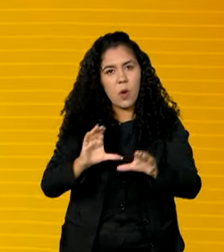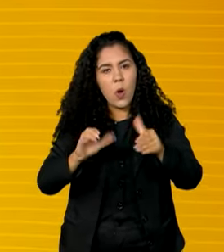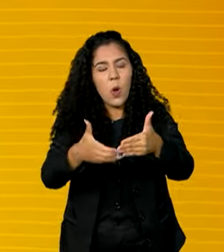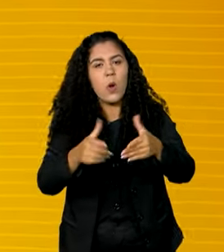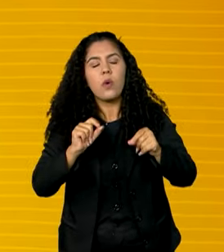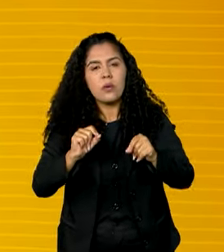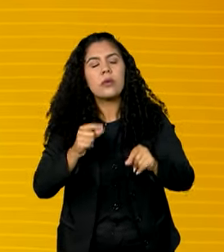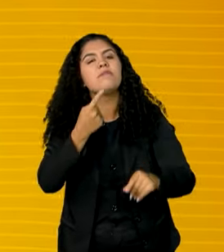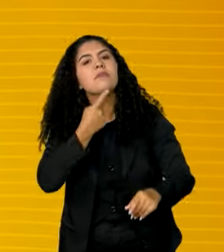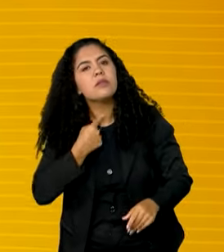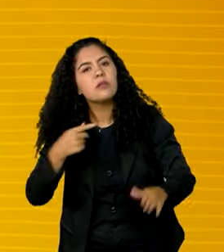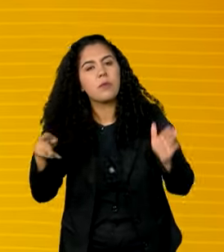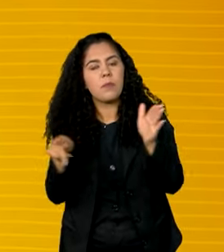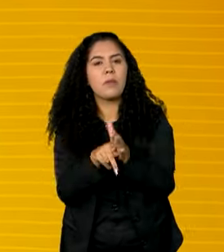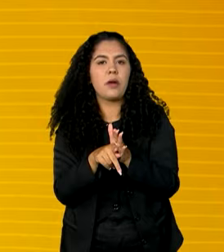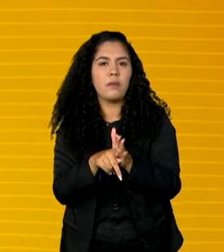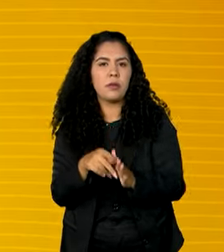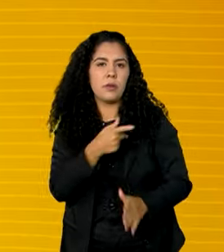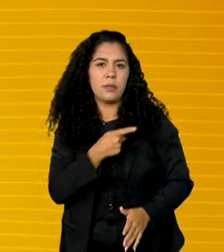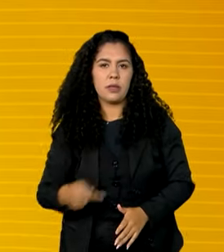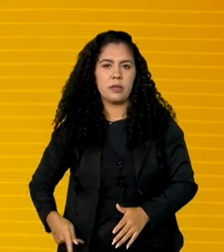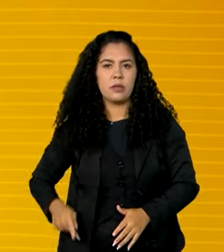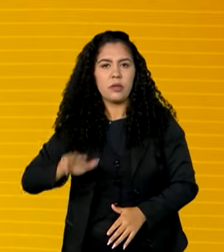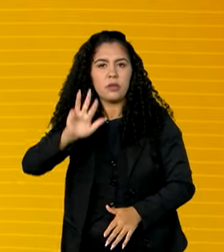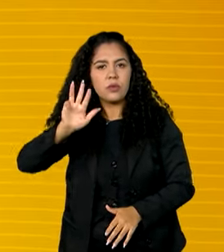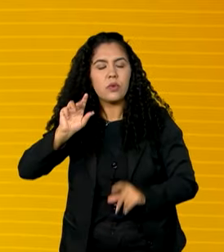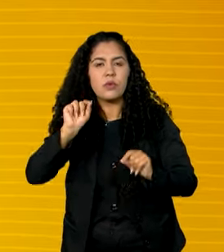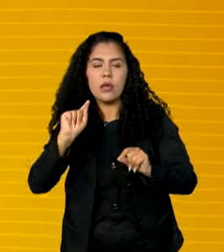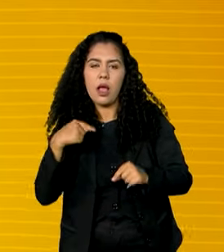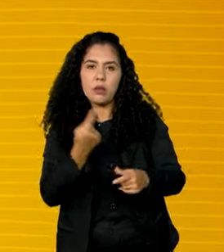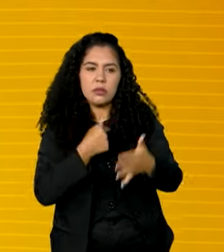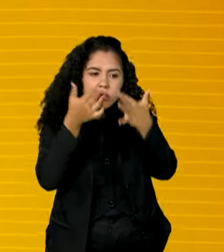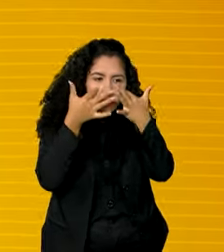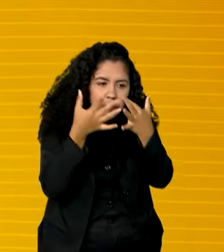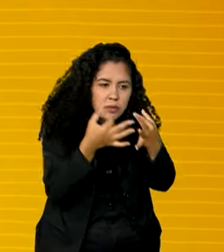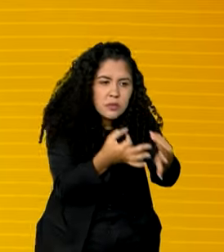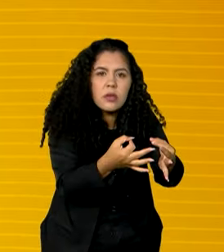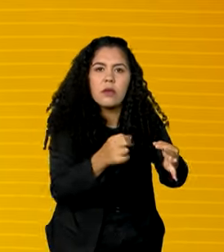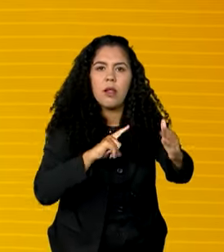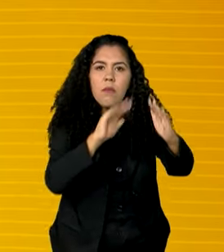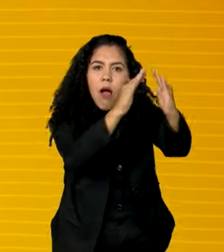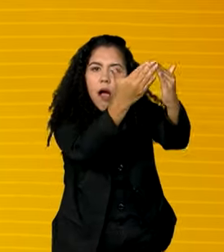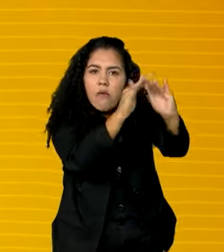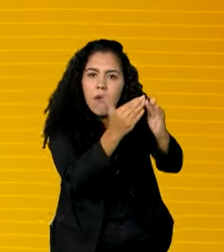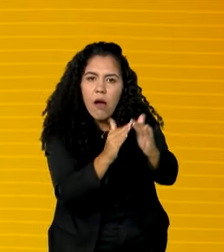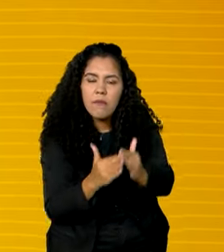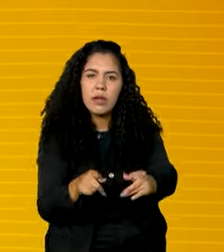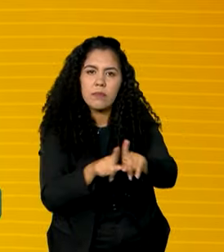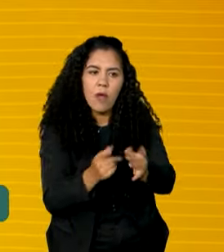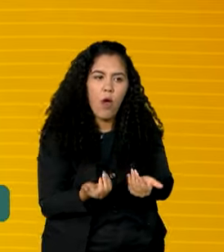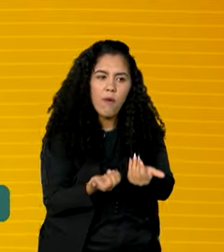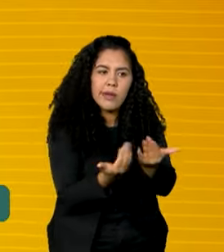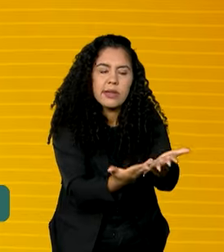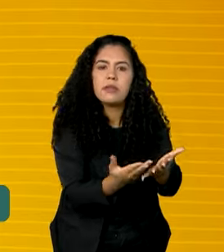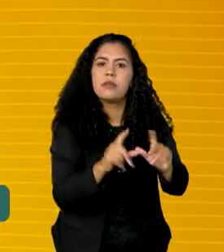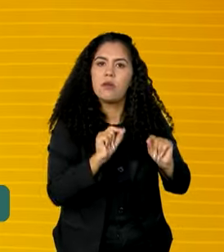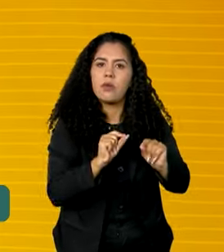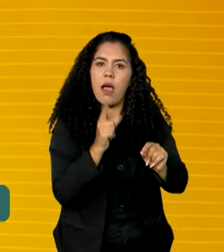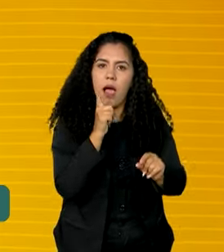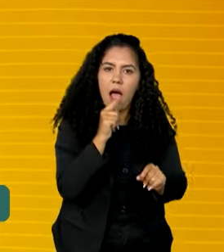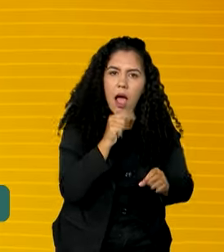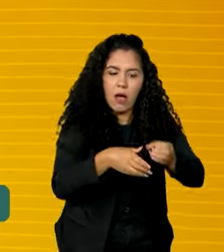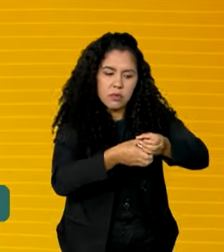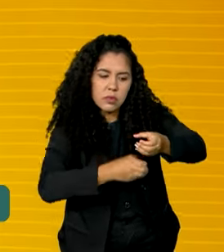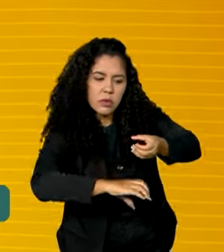governo do presidente Lula tem pregado, que a gente cuidar das nossas periferias, para a gente levar a infraestrutura, mas a gente também valorizar as nossas